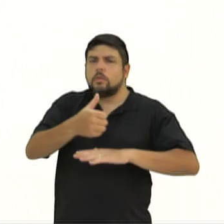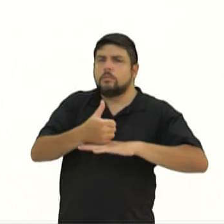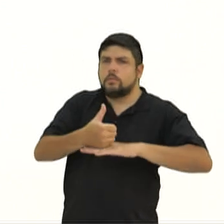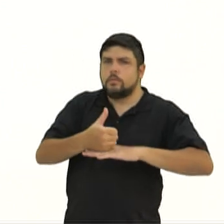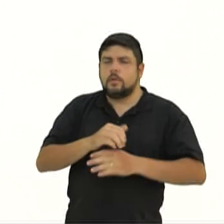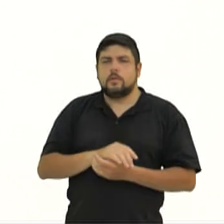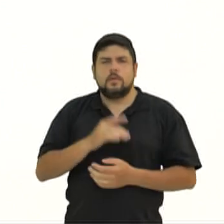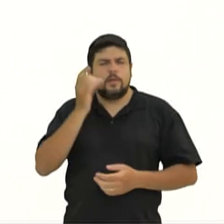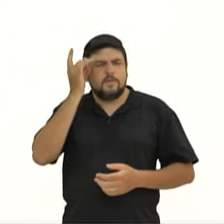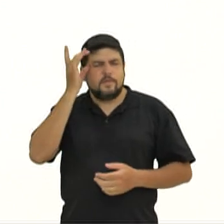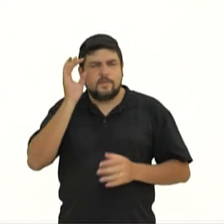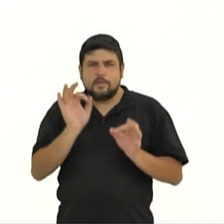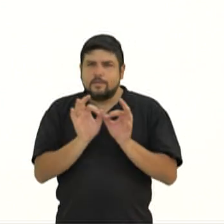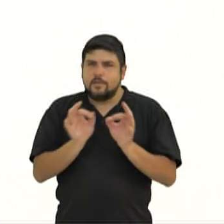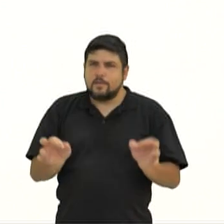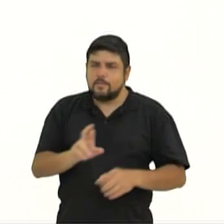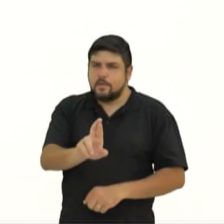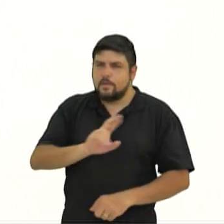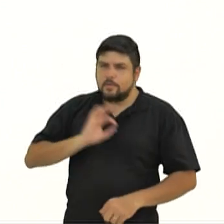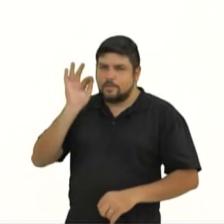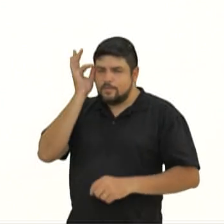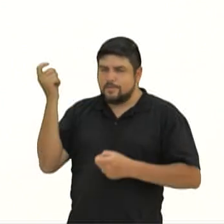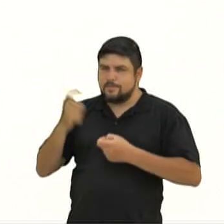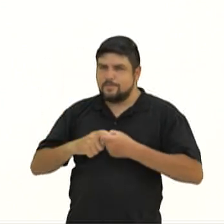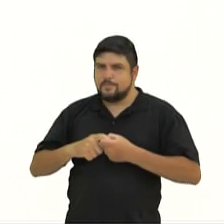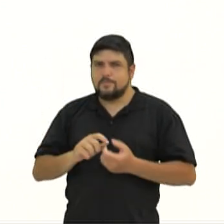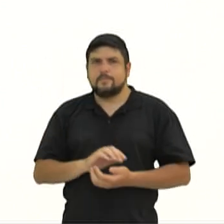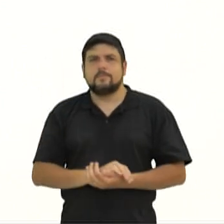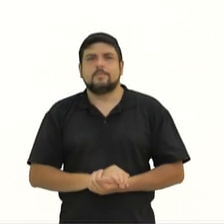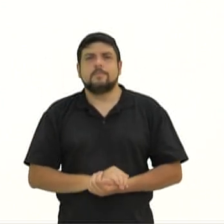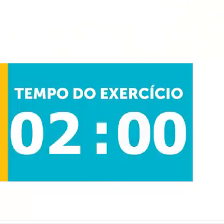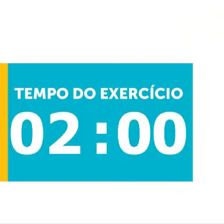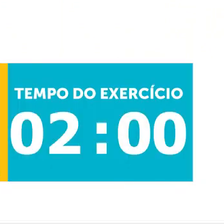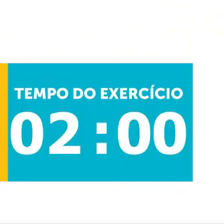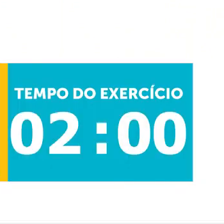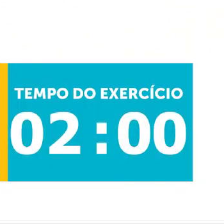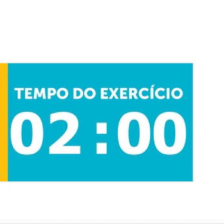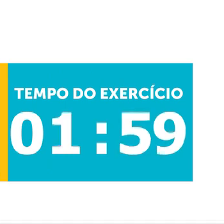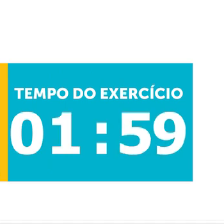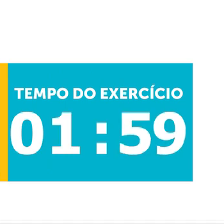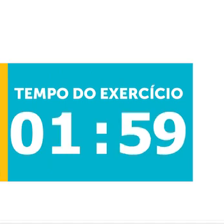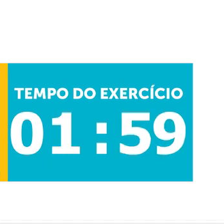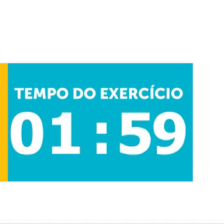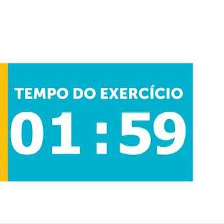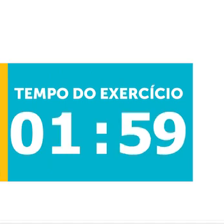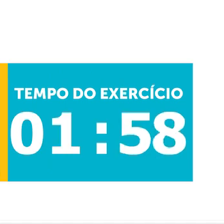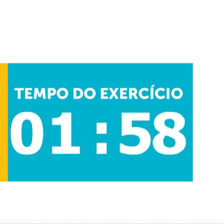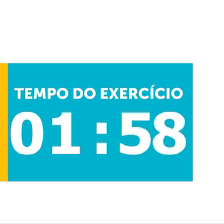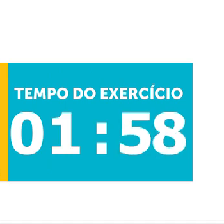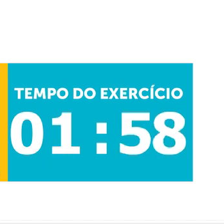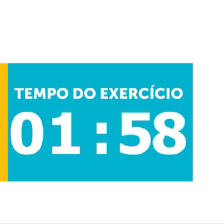Muito fácil, muito simples. Me responda lá que achei com a resposta. Música Música